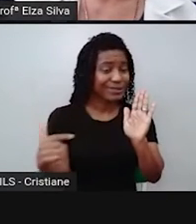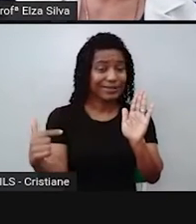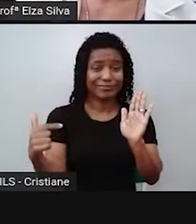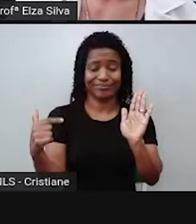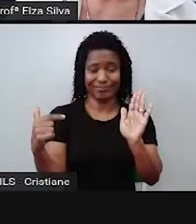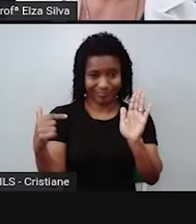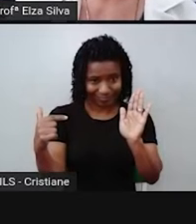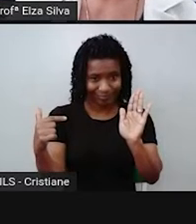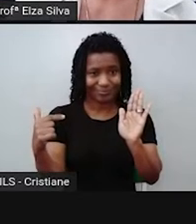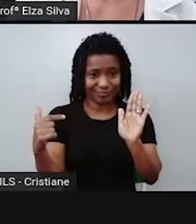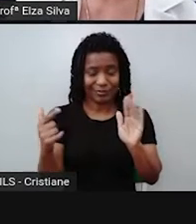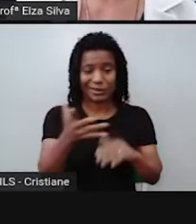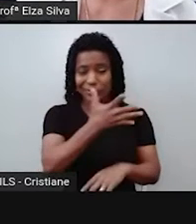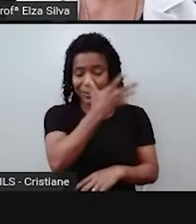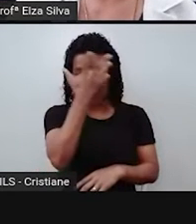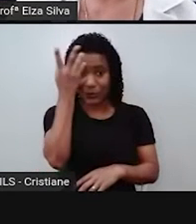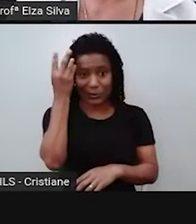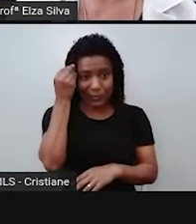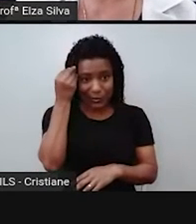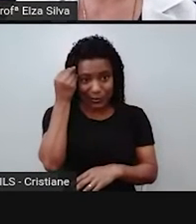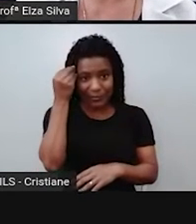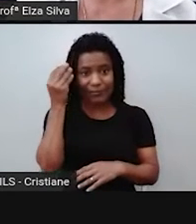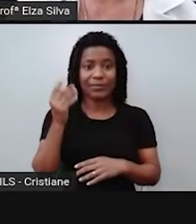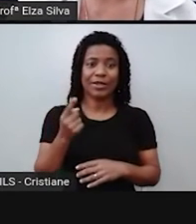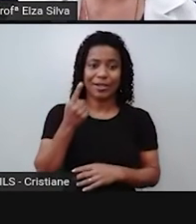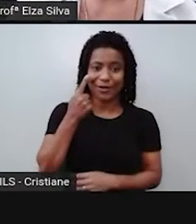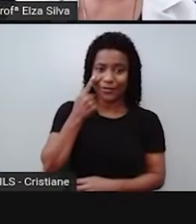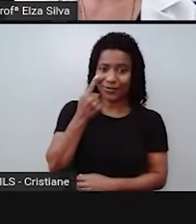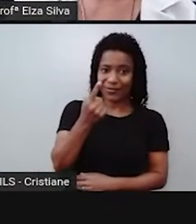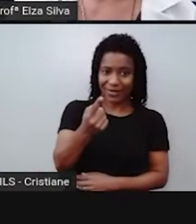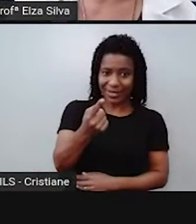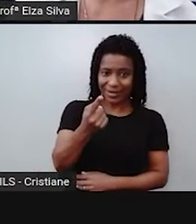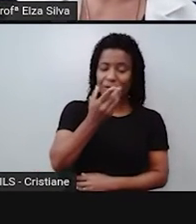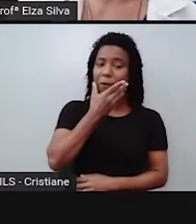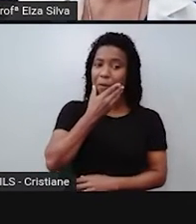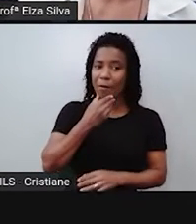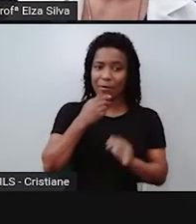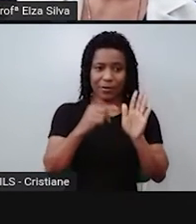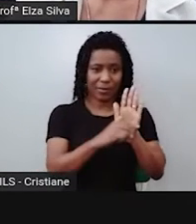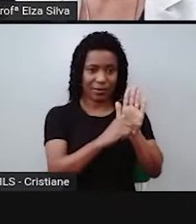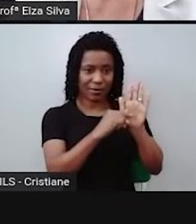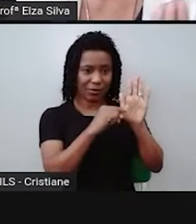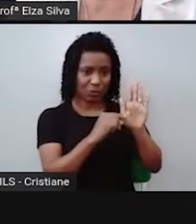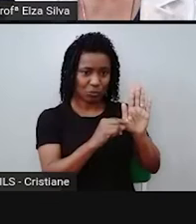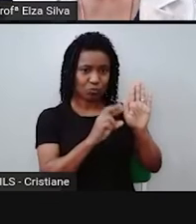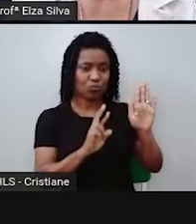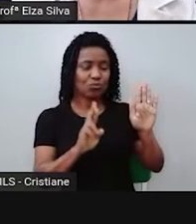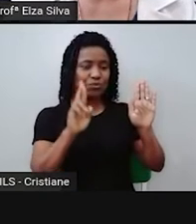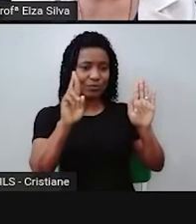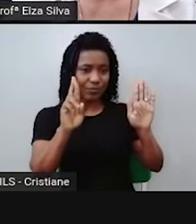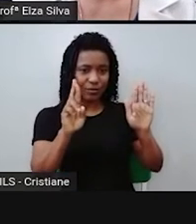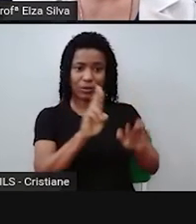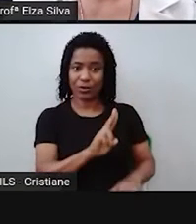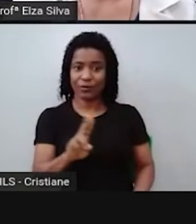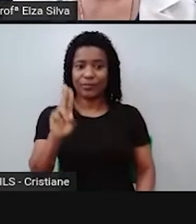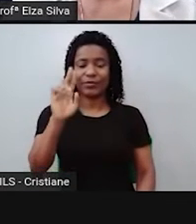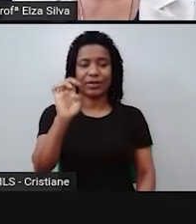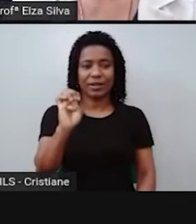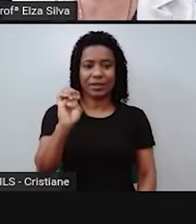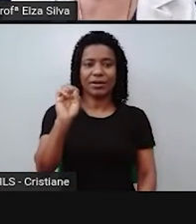Exopo, como vocês podem ver aqui espelhado na tela, a foto desse autor,